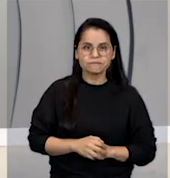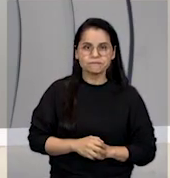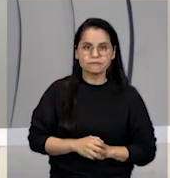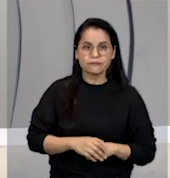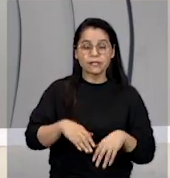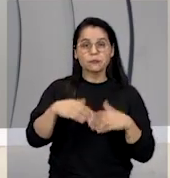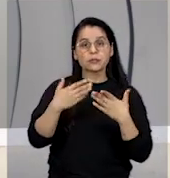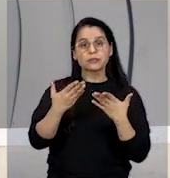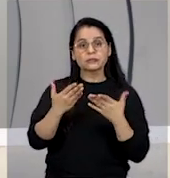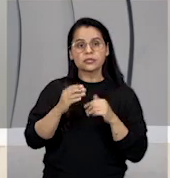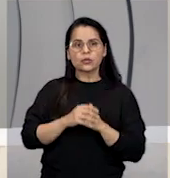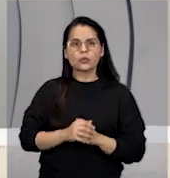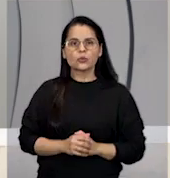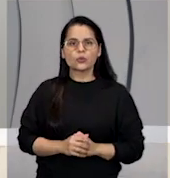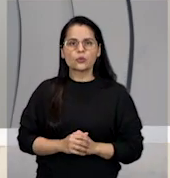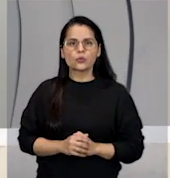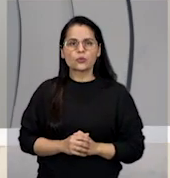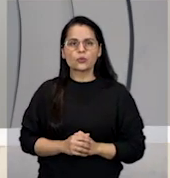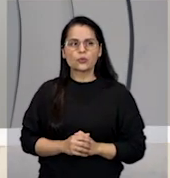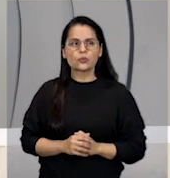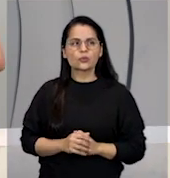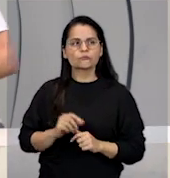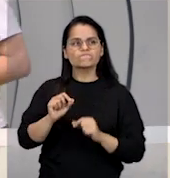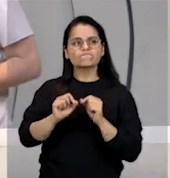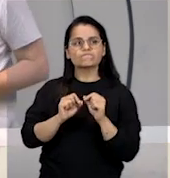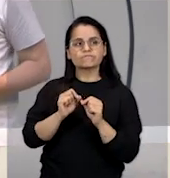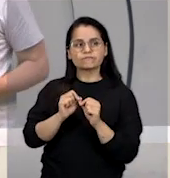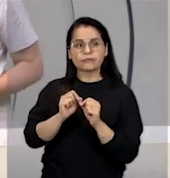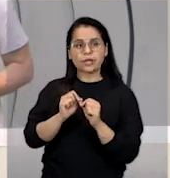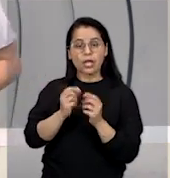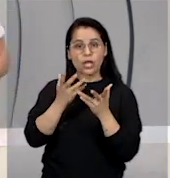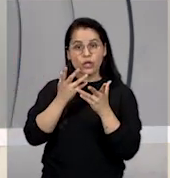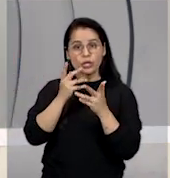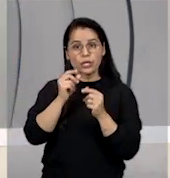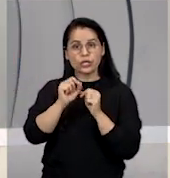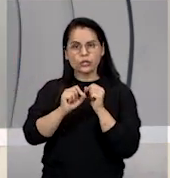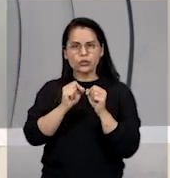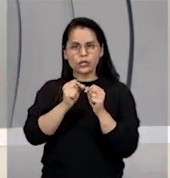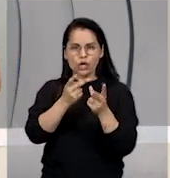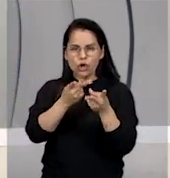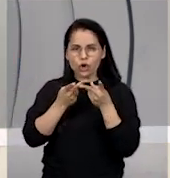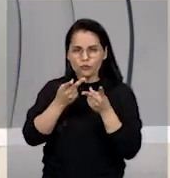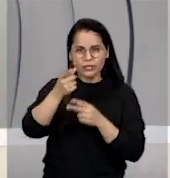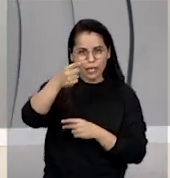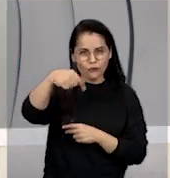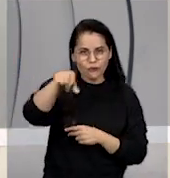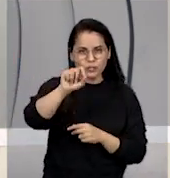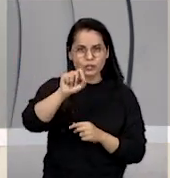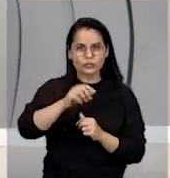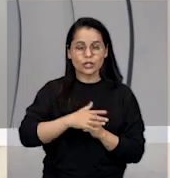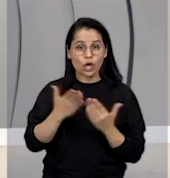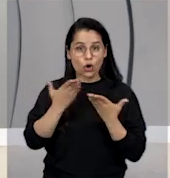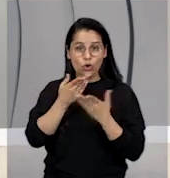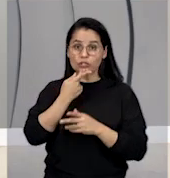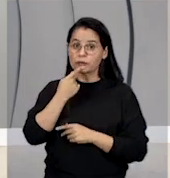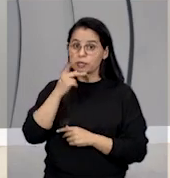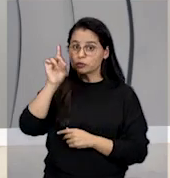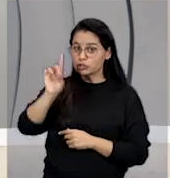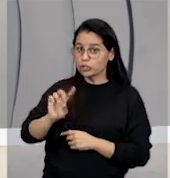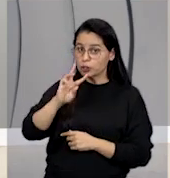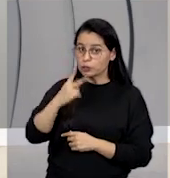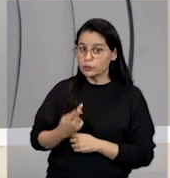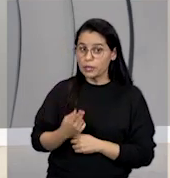Gente, para terminar, eu queria, então, fazer esse convite para vocês. A gente falou hoje sobre direitos humanos,